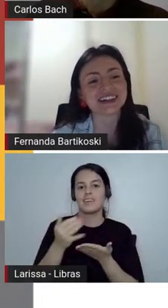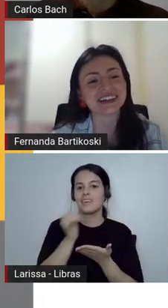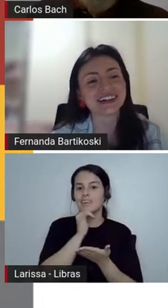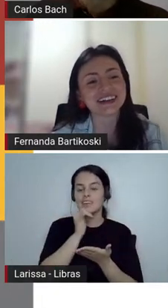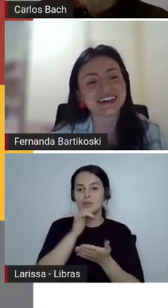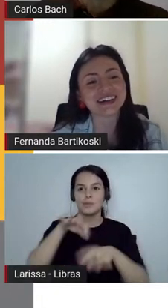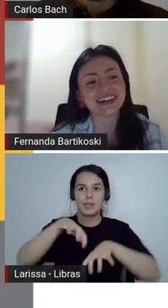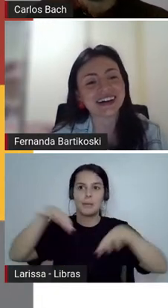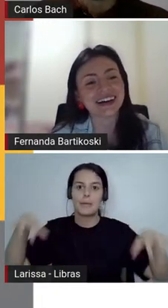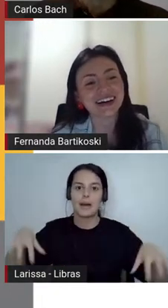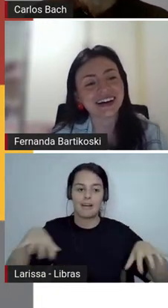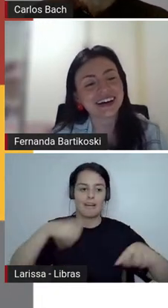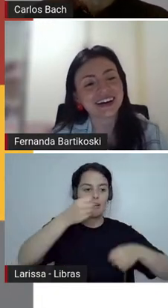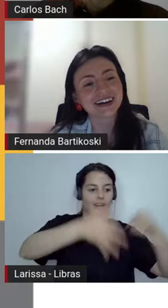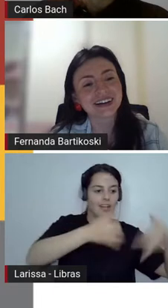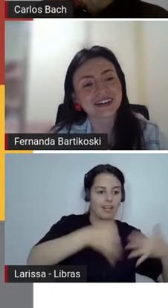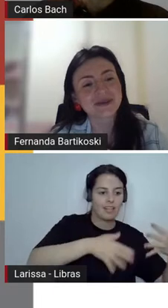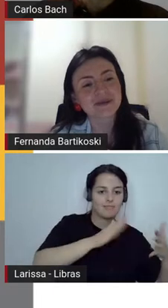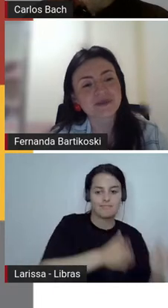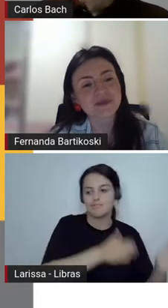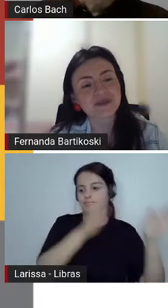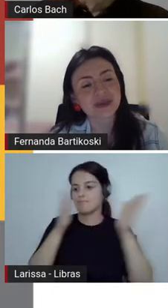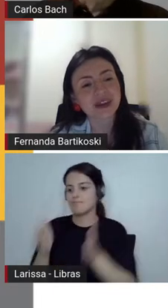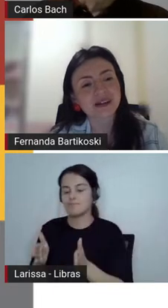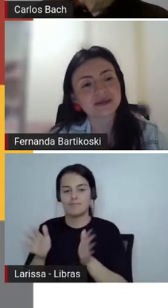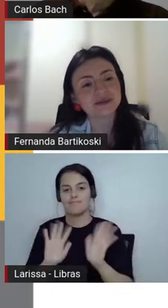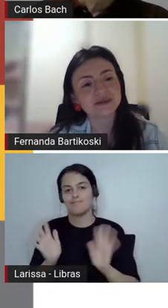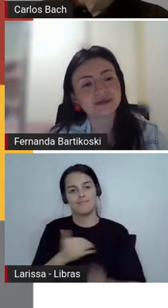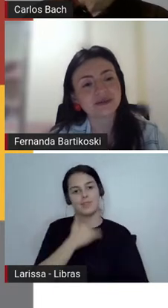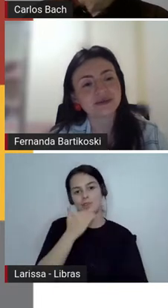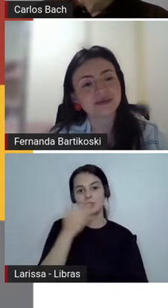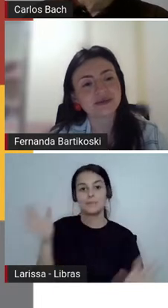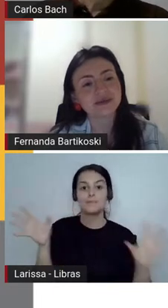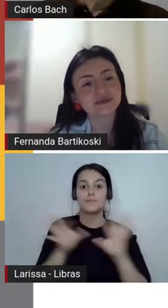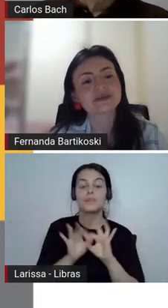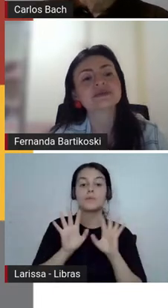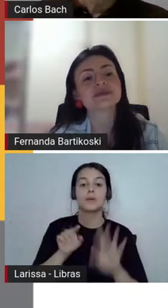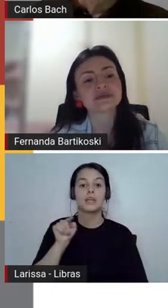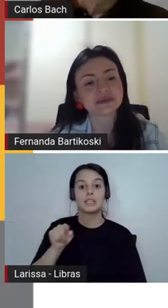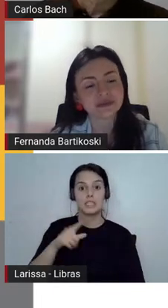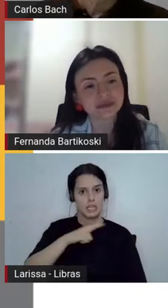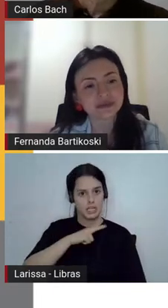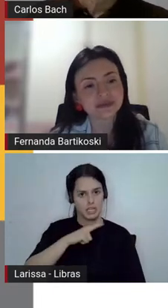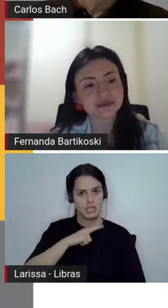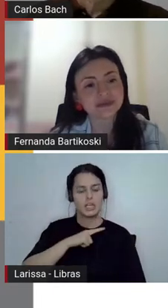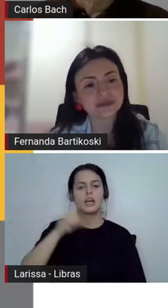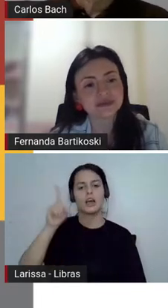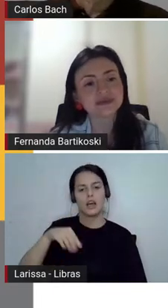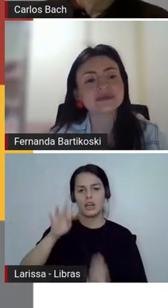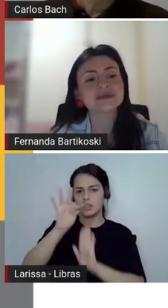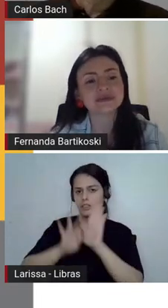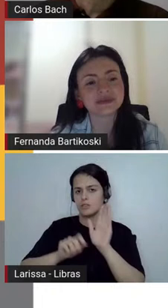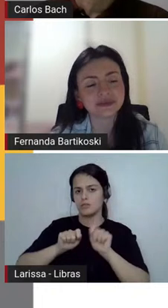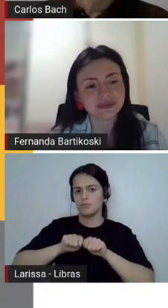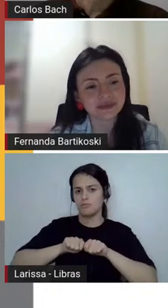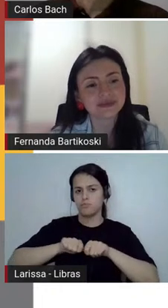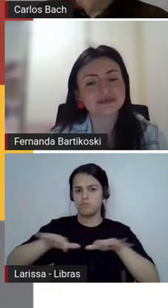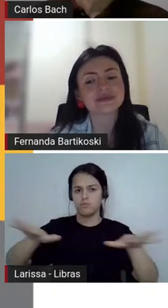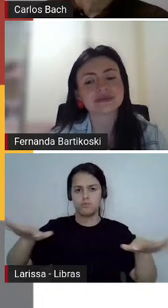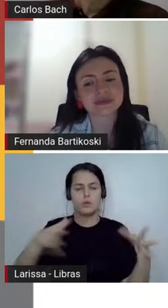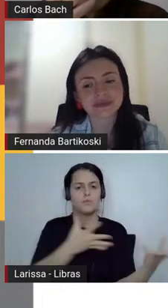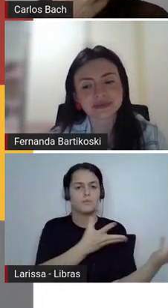separar, né? A crônica, ela hoje é um texto muito difundido, tem muitas crônicas, muita gente escreve